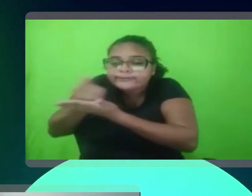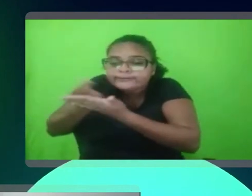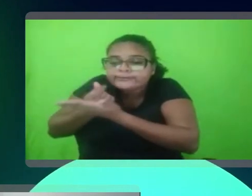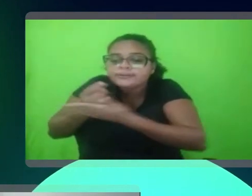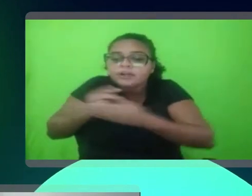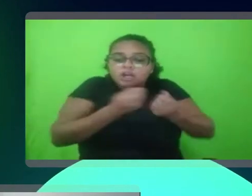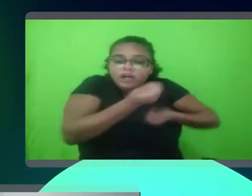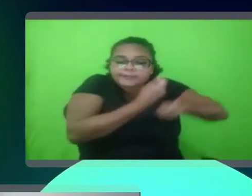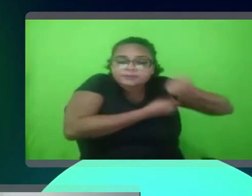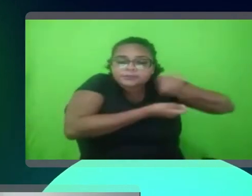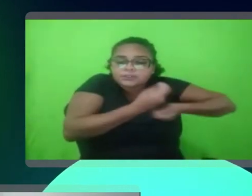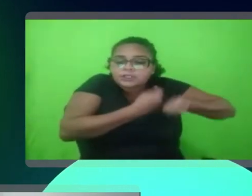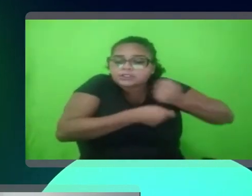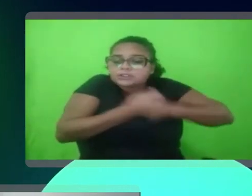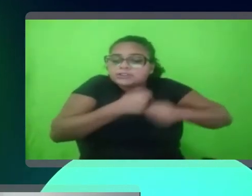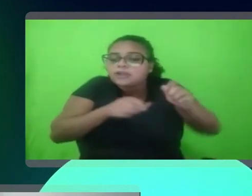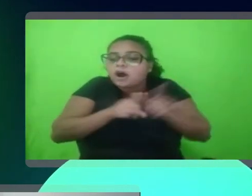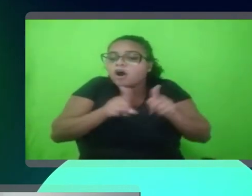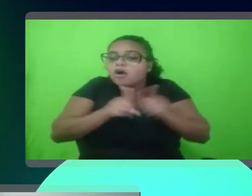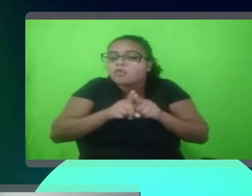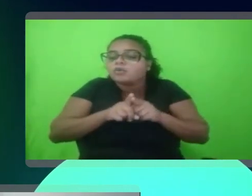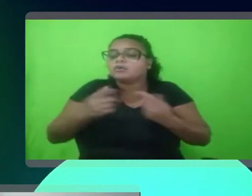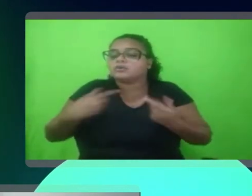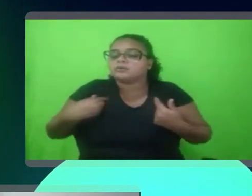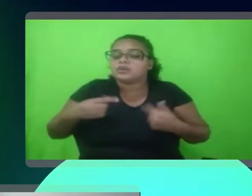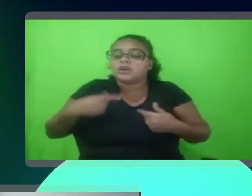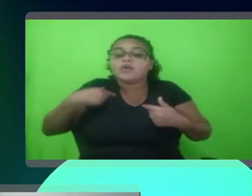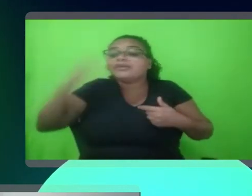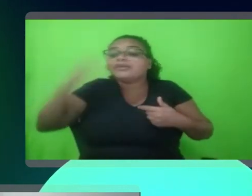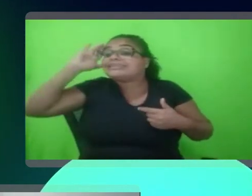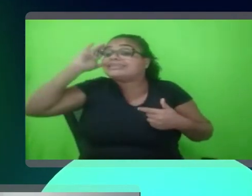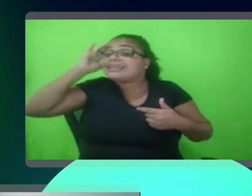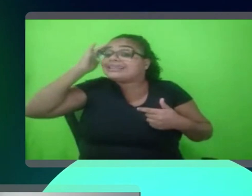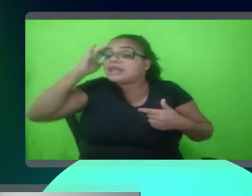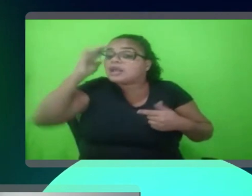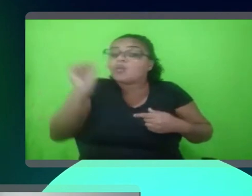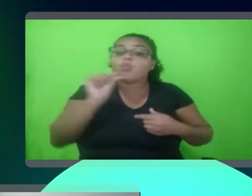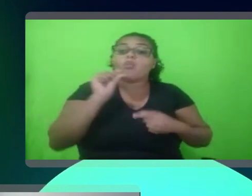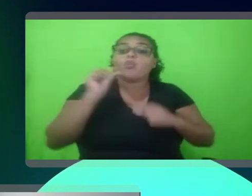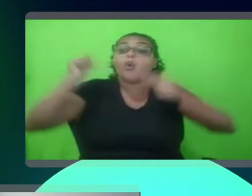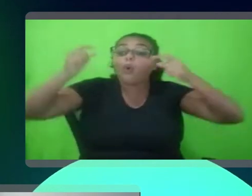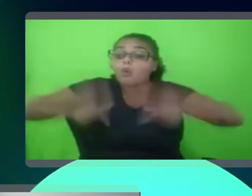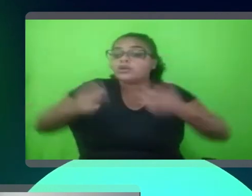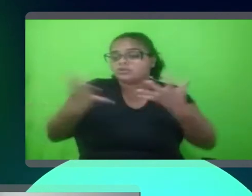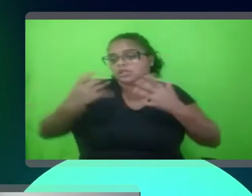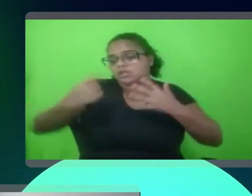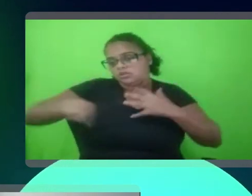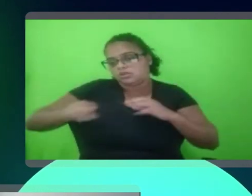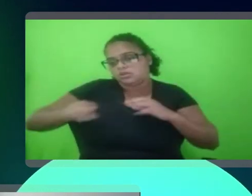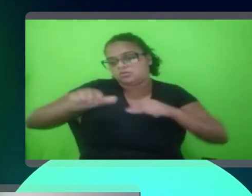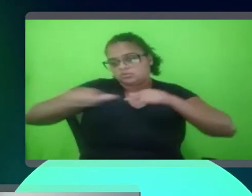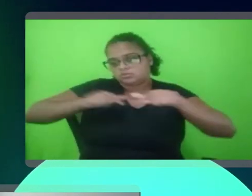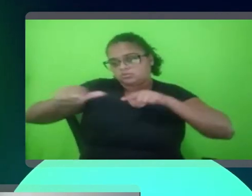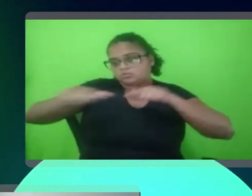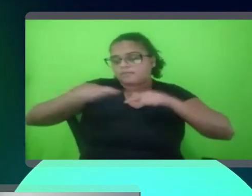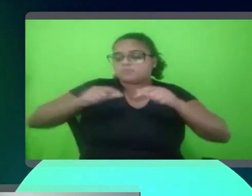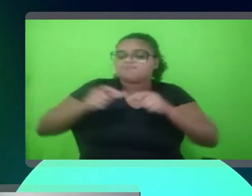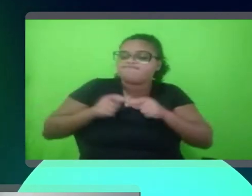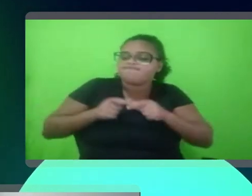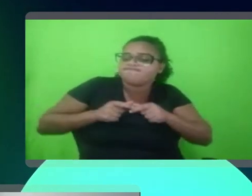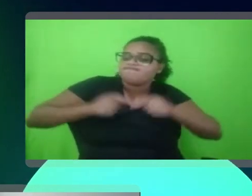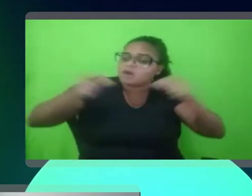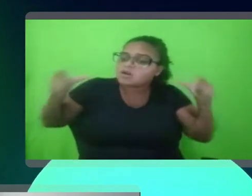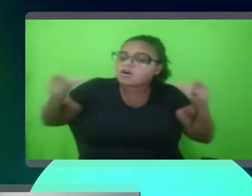matéria de administração, de economia, tá, então eu fui experimentando um pouquinho de tudo e entendendo onde eu me encaixava, tá, é, a maior